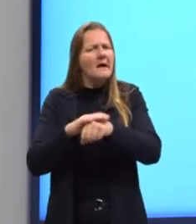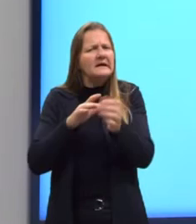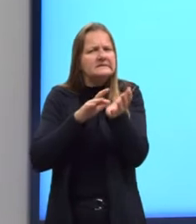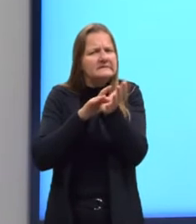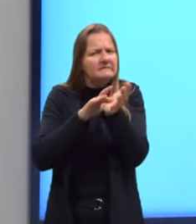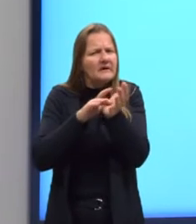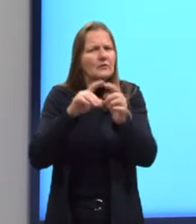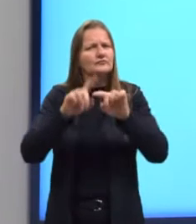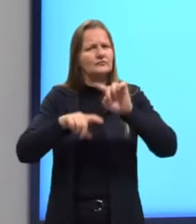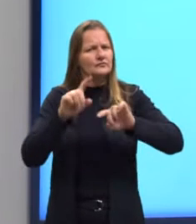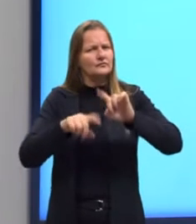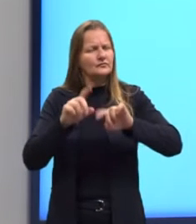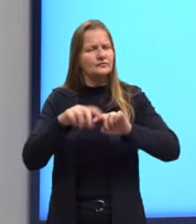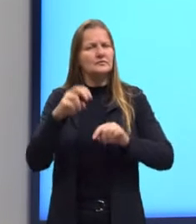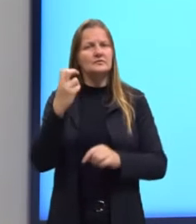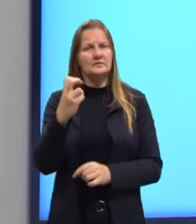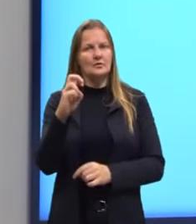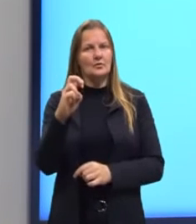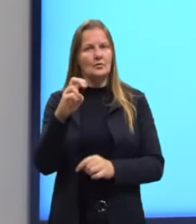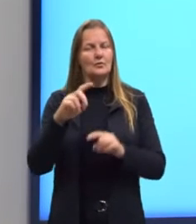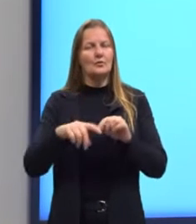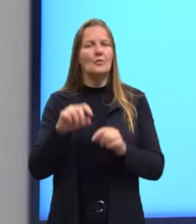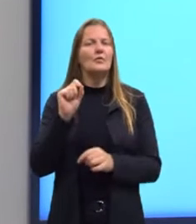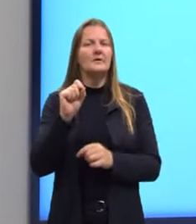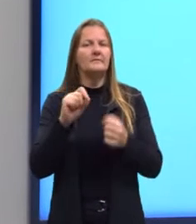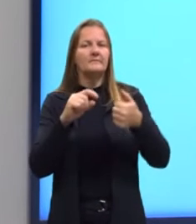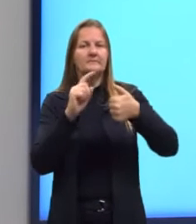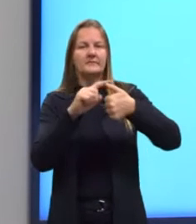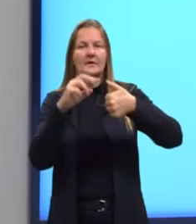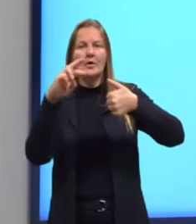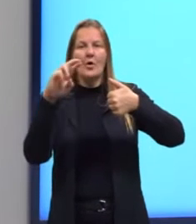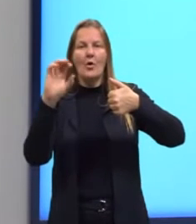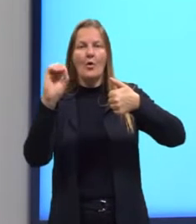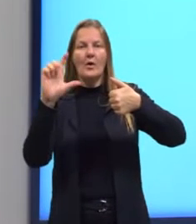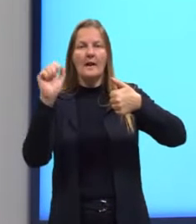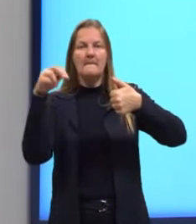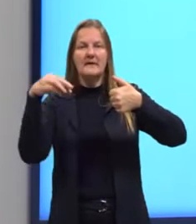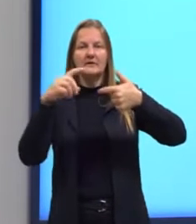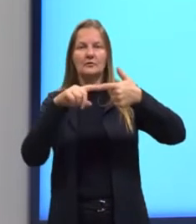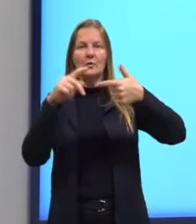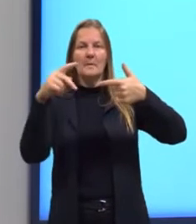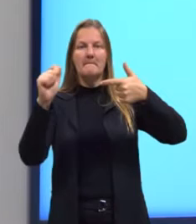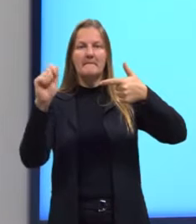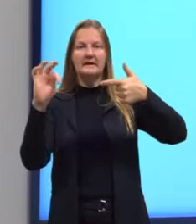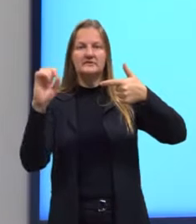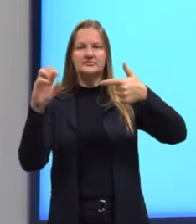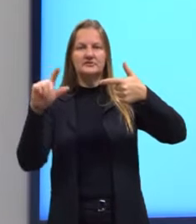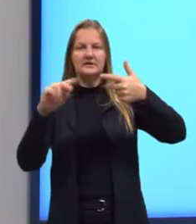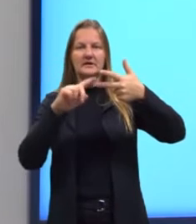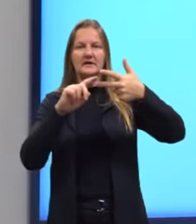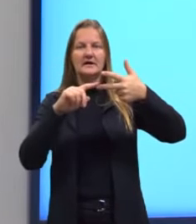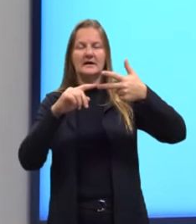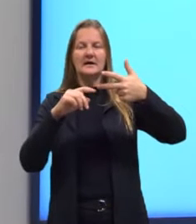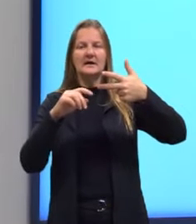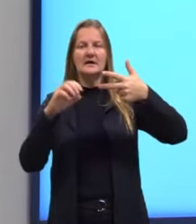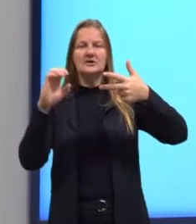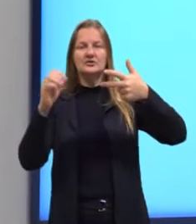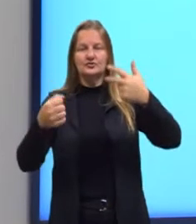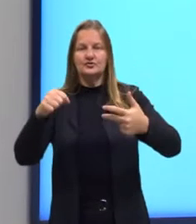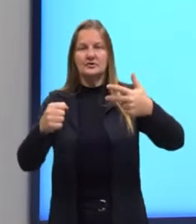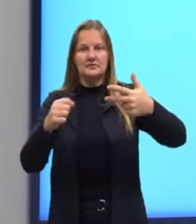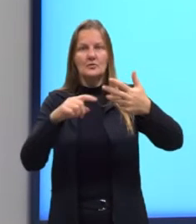autopeças falsificados são rolamento, pastilha de freio, caixa de direção,